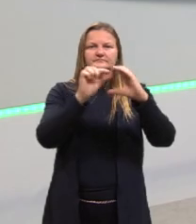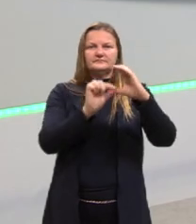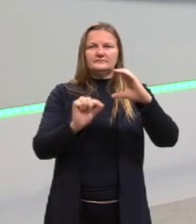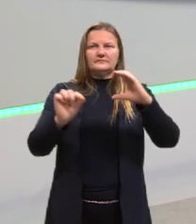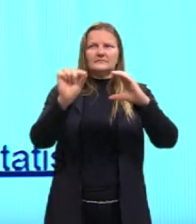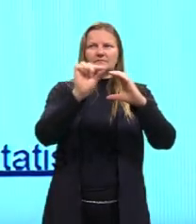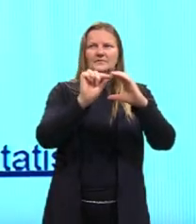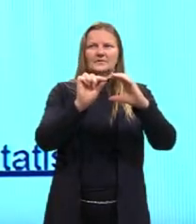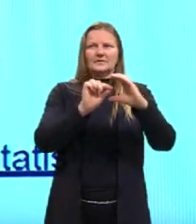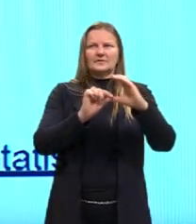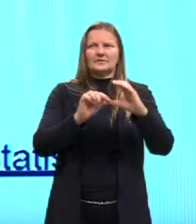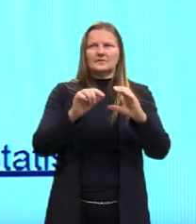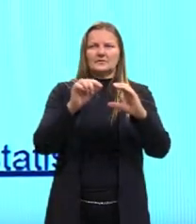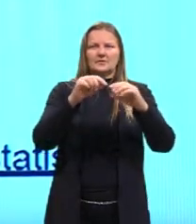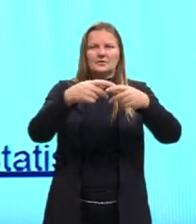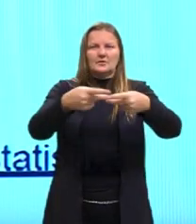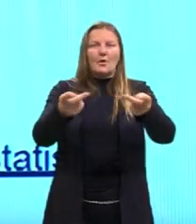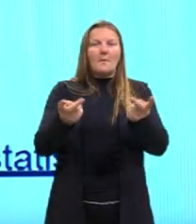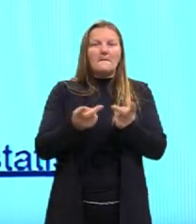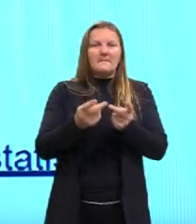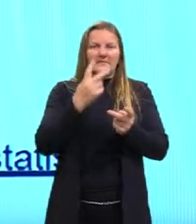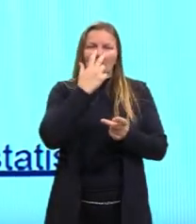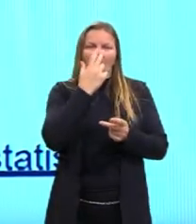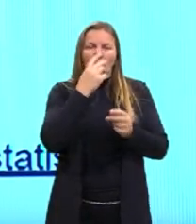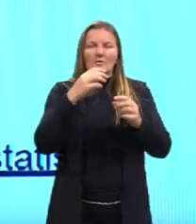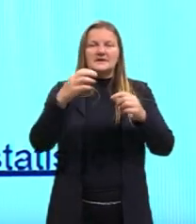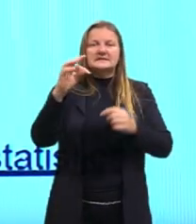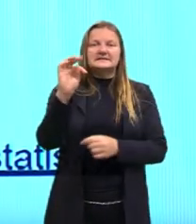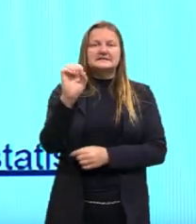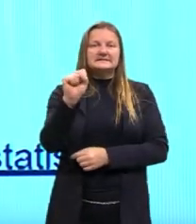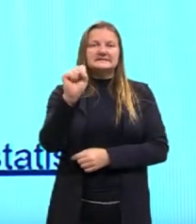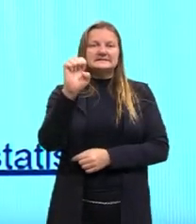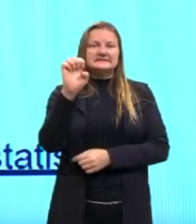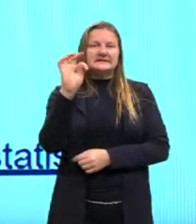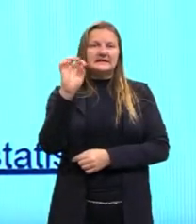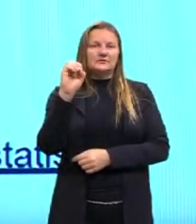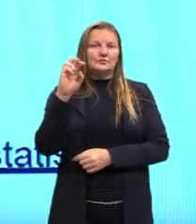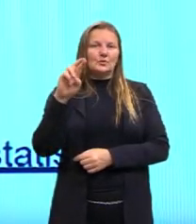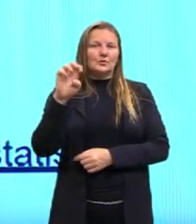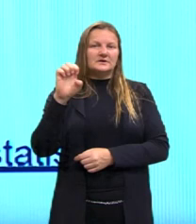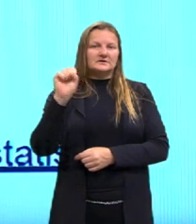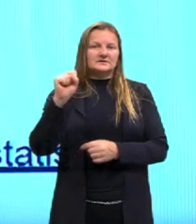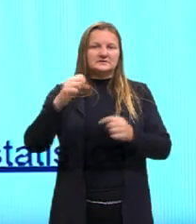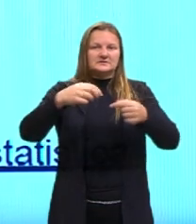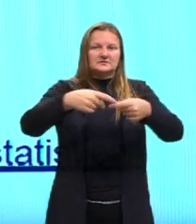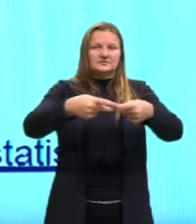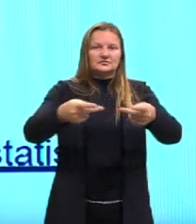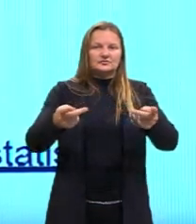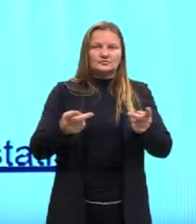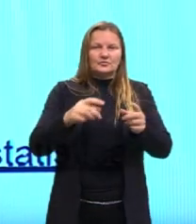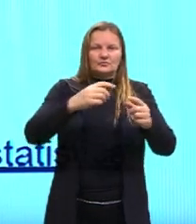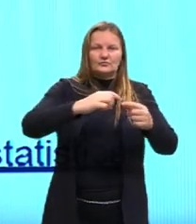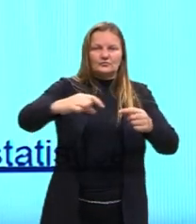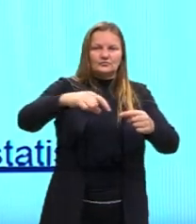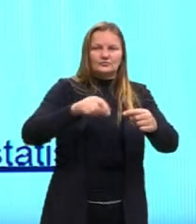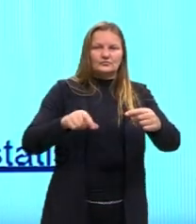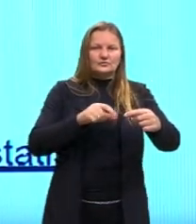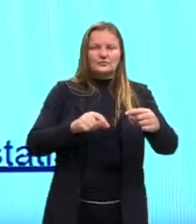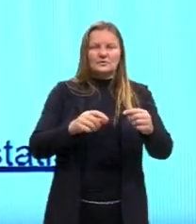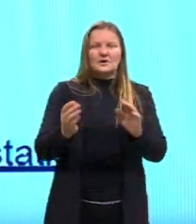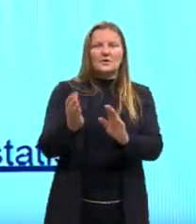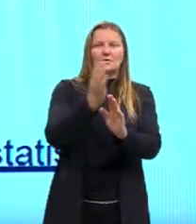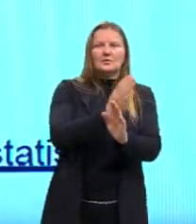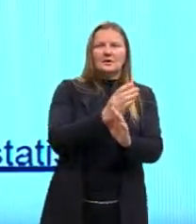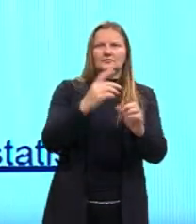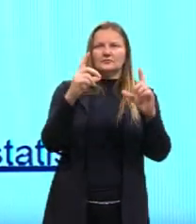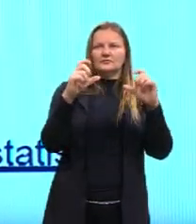gráfico com formato circular, que separa ali os dados, né? Relacionando sempre um ângulo. E ao lado, nós